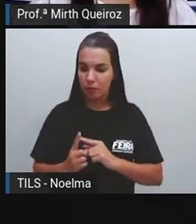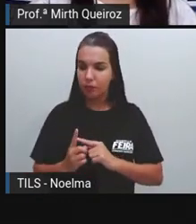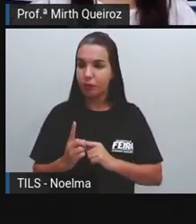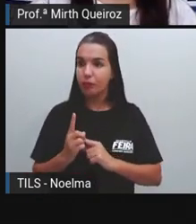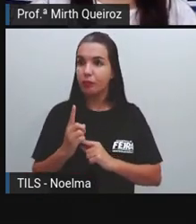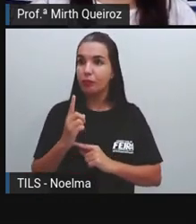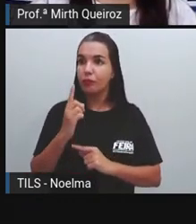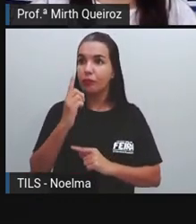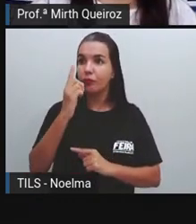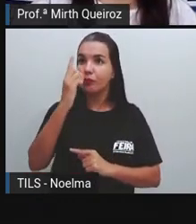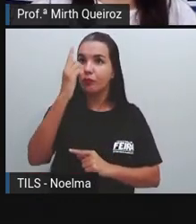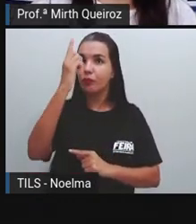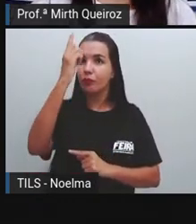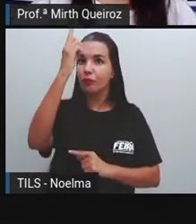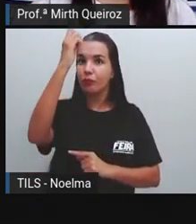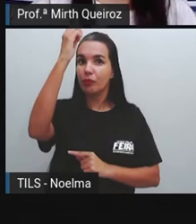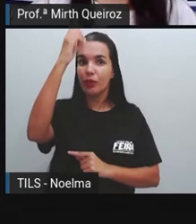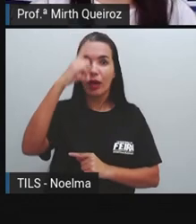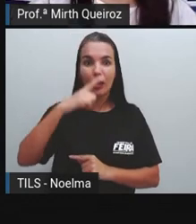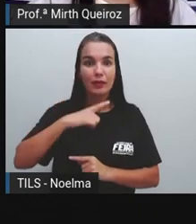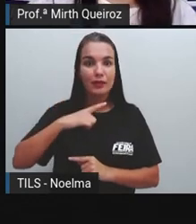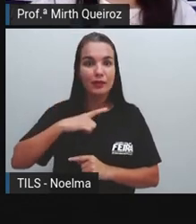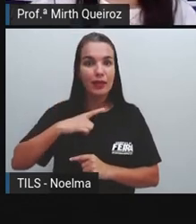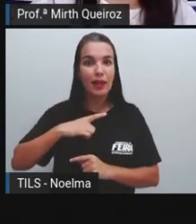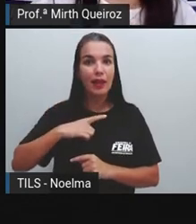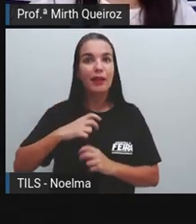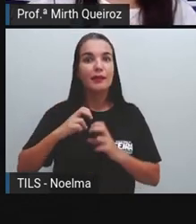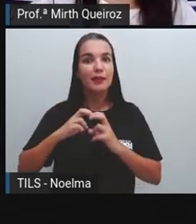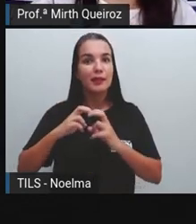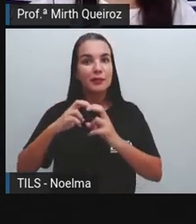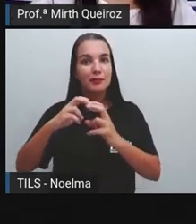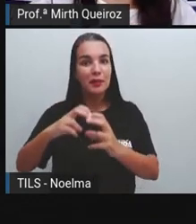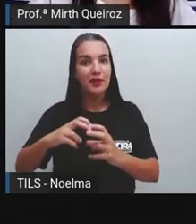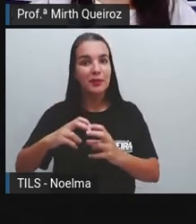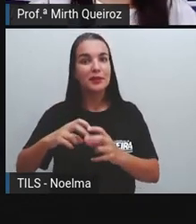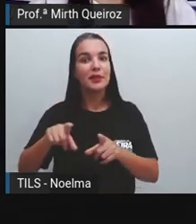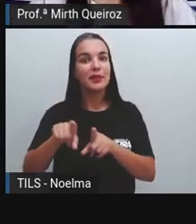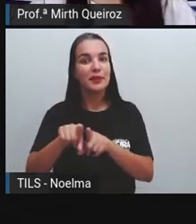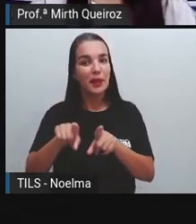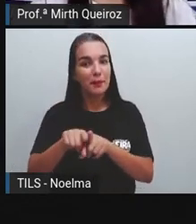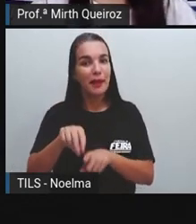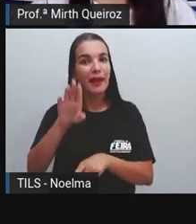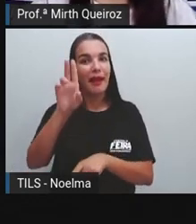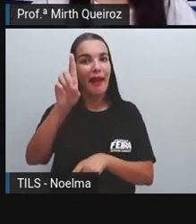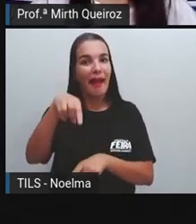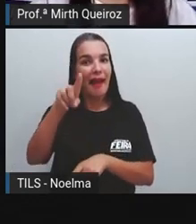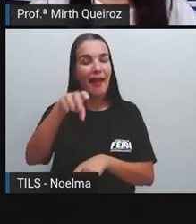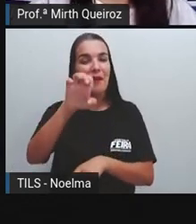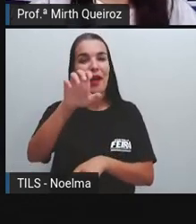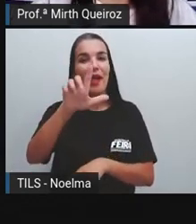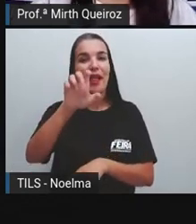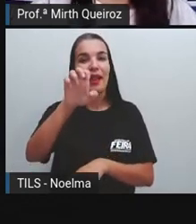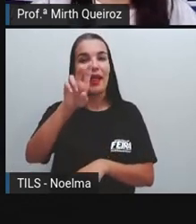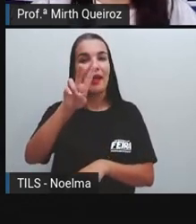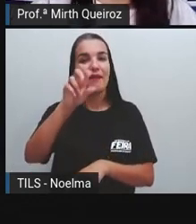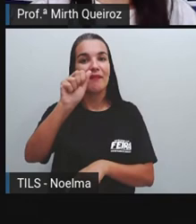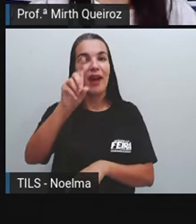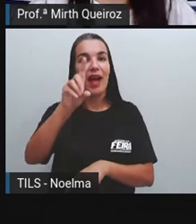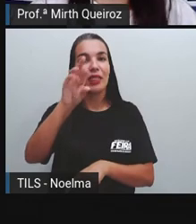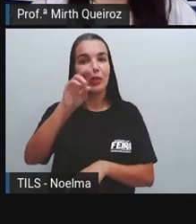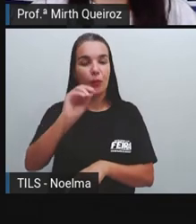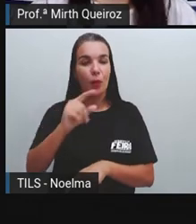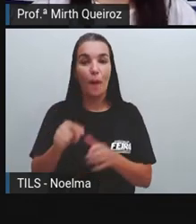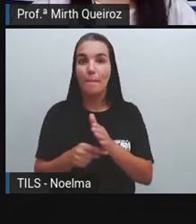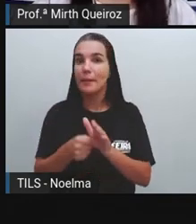meio de transporte mais seguro do mundo? Isso mesmo, o elevador também é um meio de transporte. E o avião é o